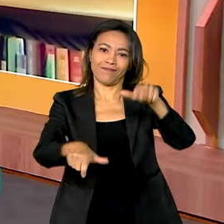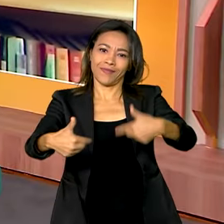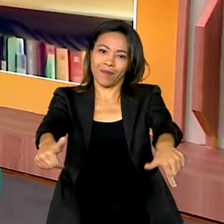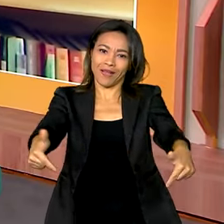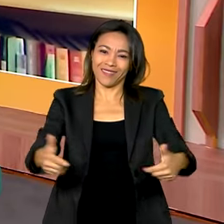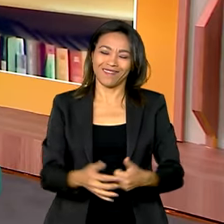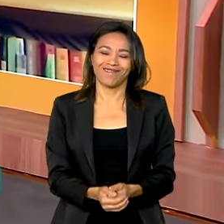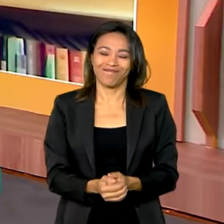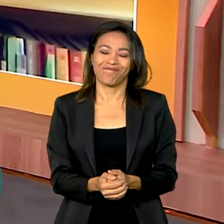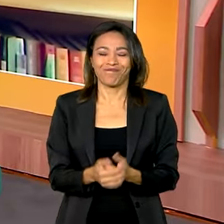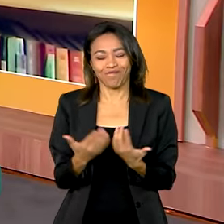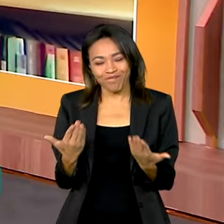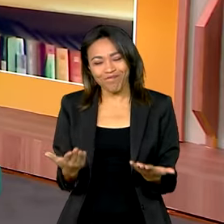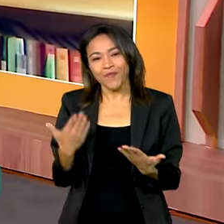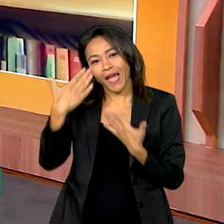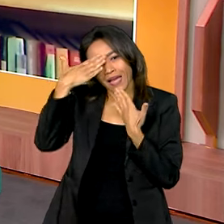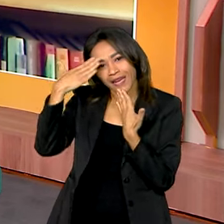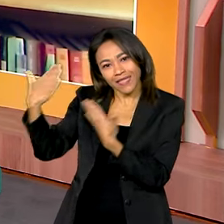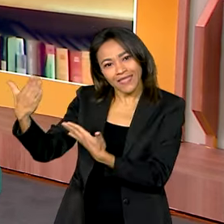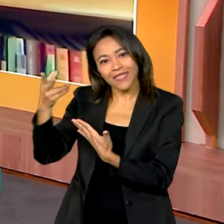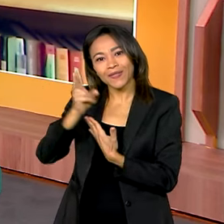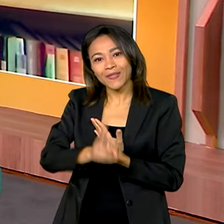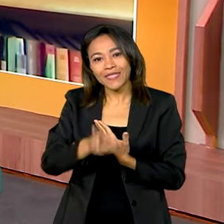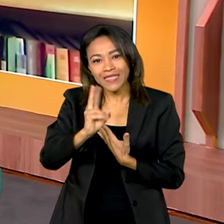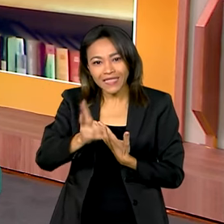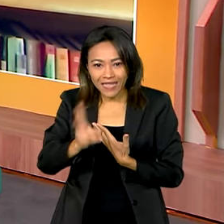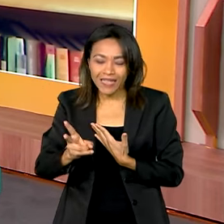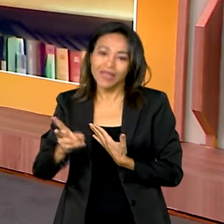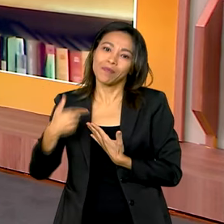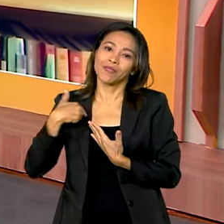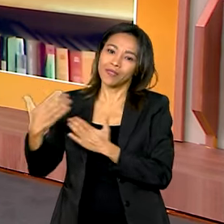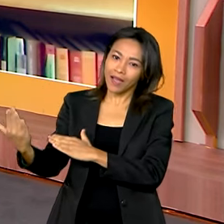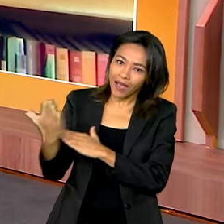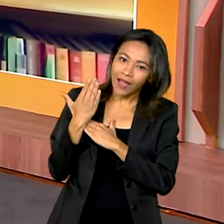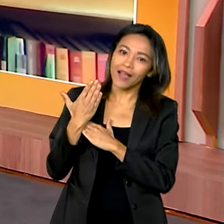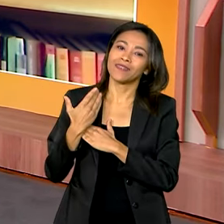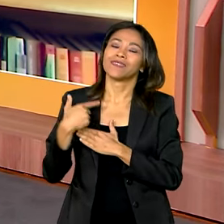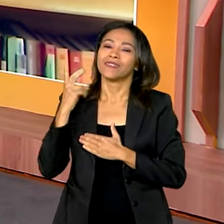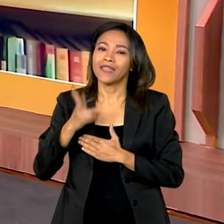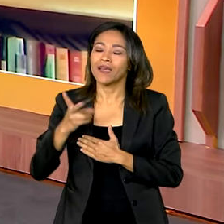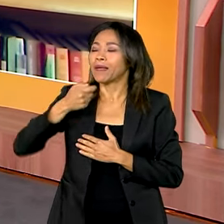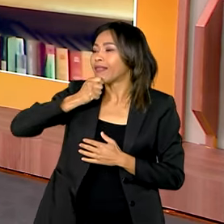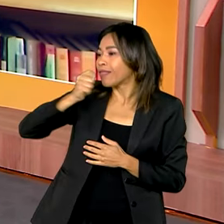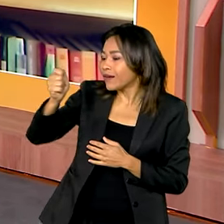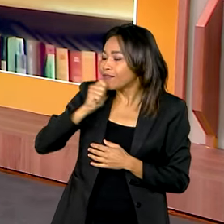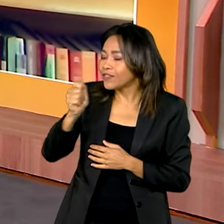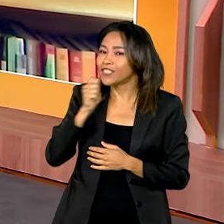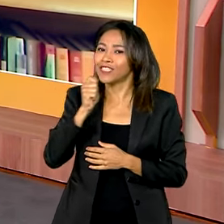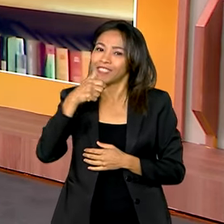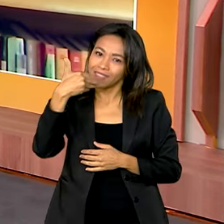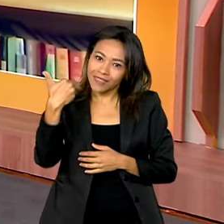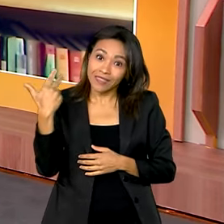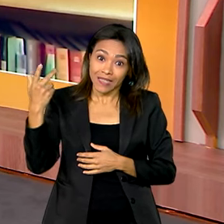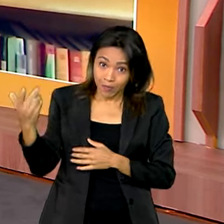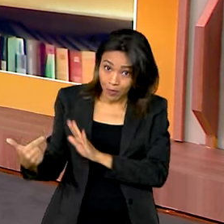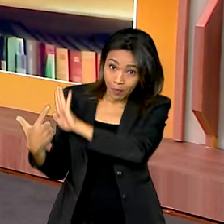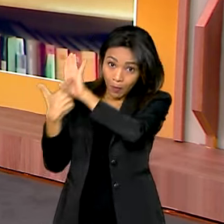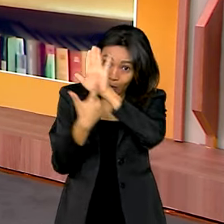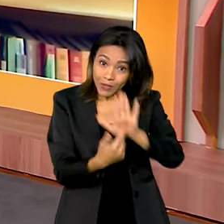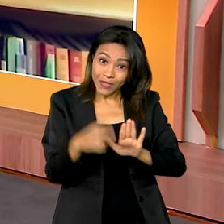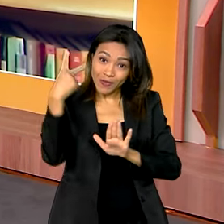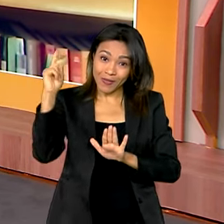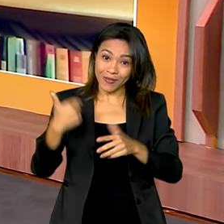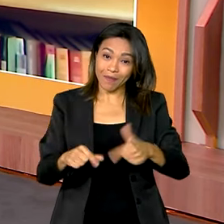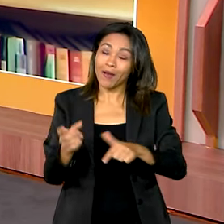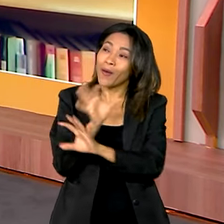quero agradecer a ministra Margarete Menezes, sempre atendendo o Canal GOV, sempre aqui com a gente, prestando contas do trabalho no Ministério da Cultura. Um ótimo